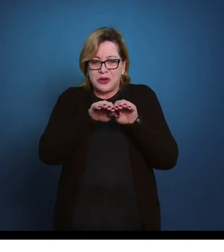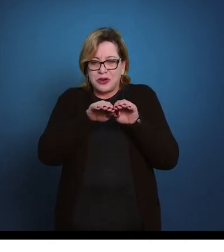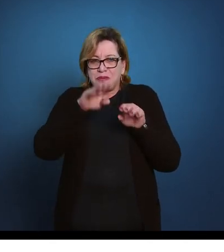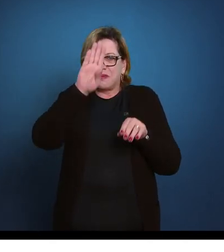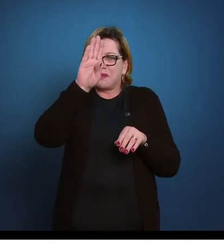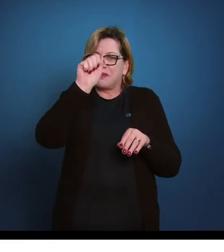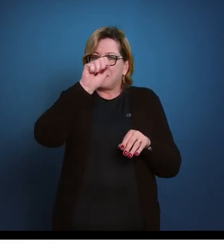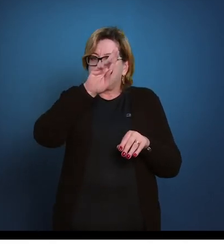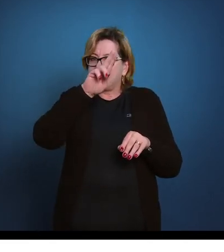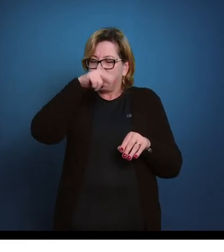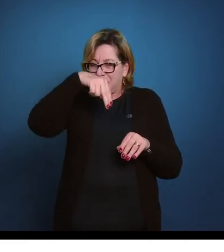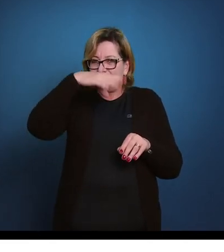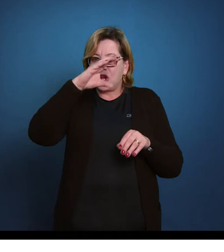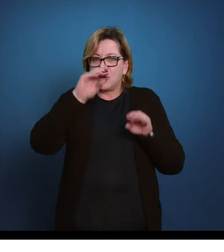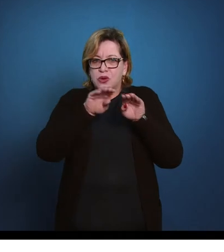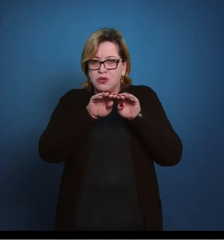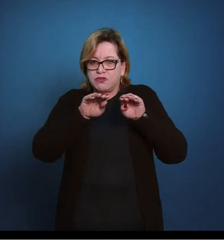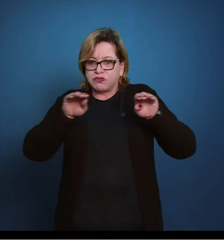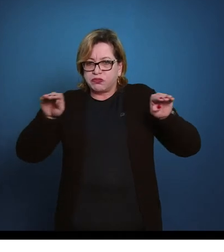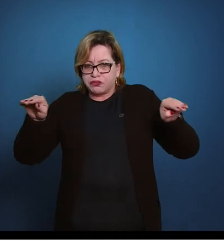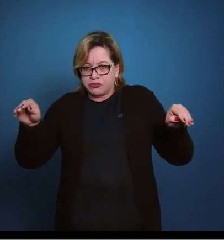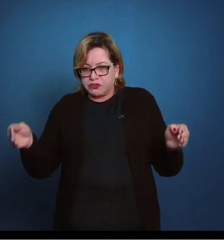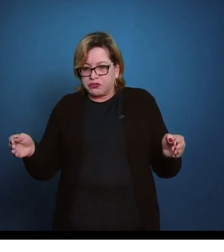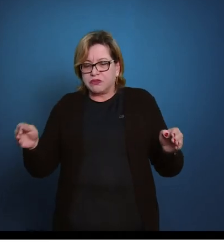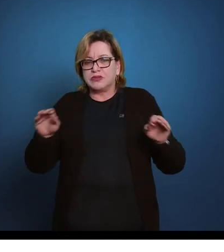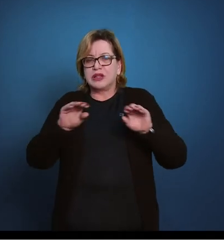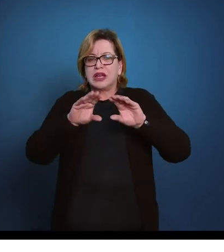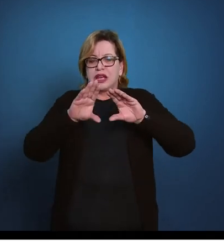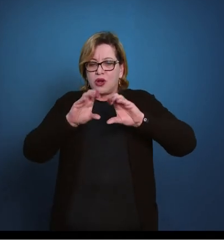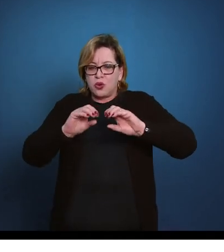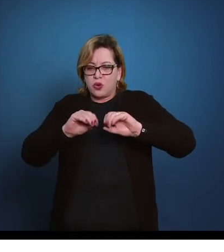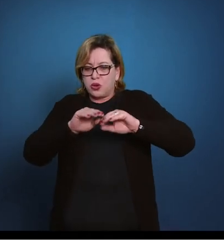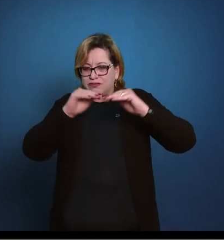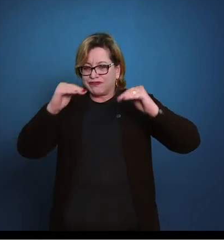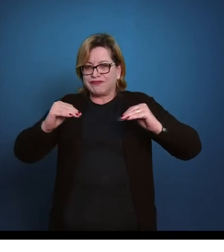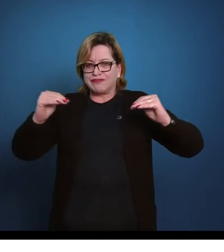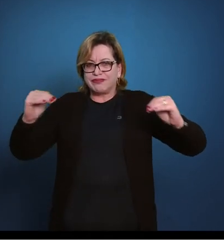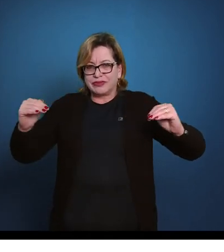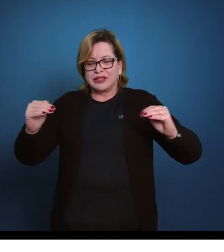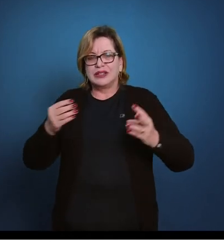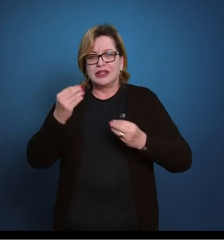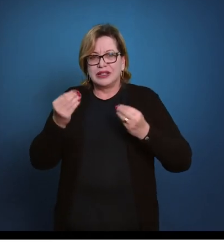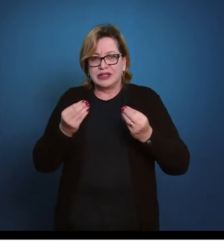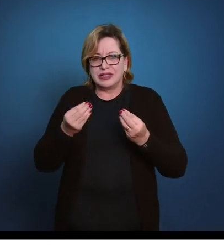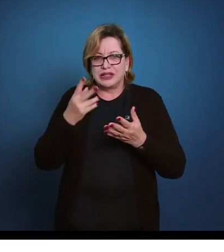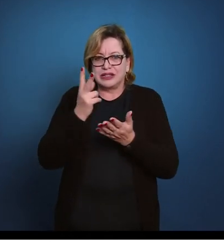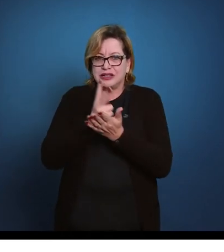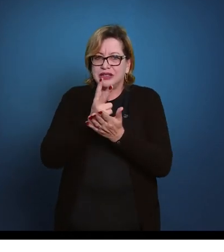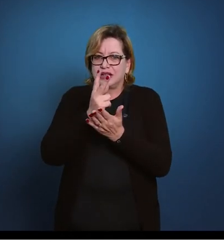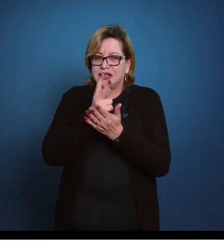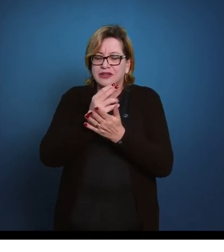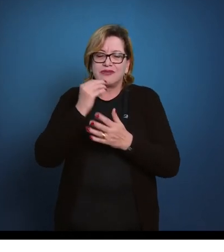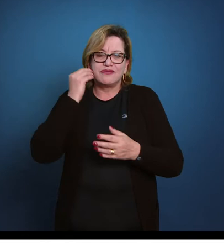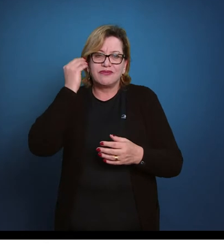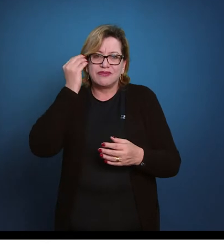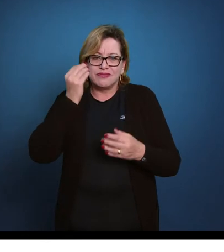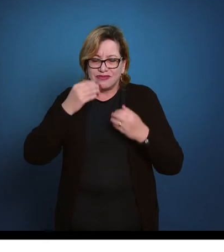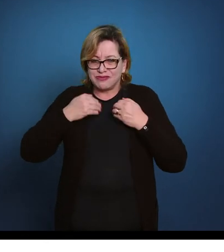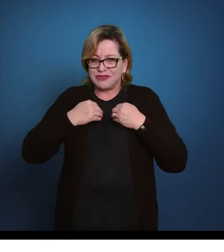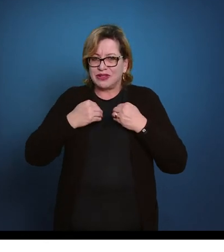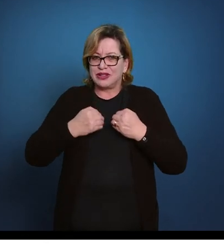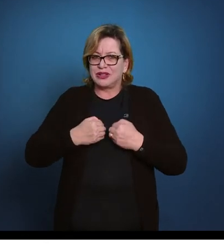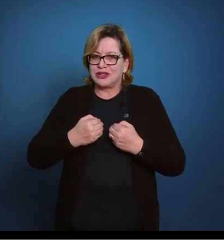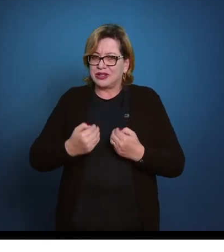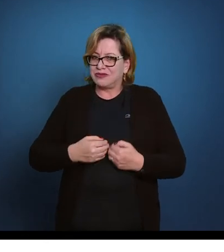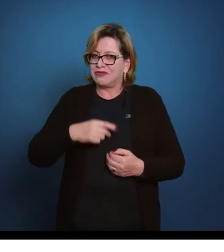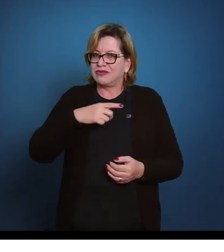e nesse banco alguns colchões por cima para não machucar os alunos. E conforme eles forem adquirindo experiências corporais e